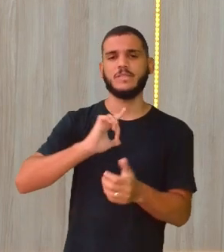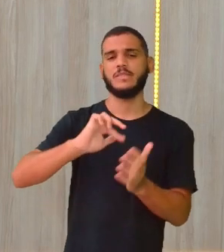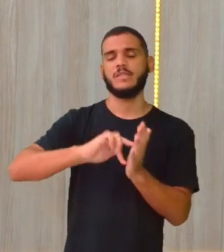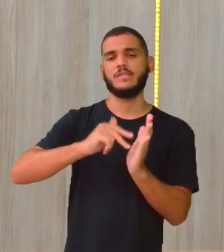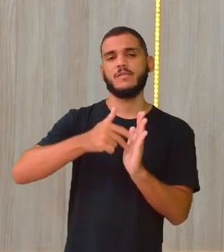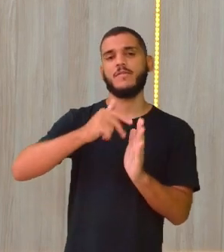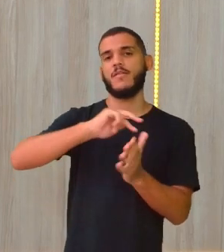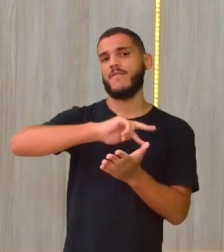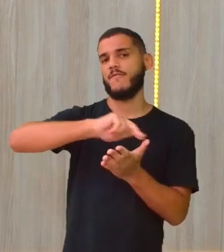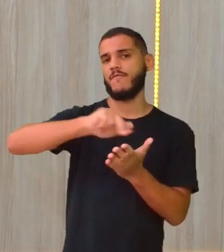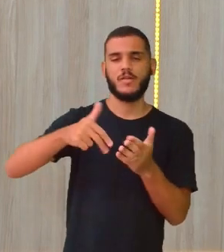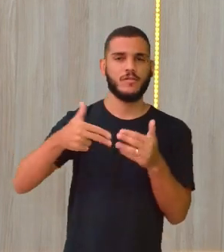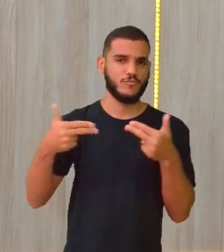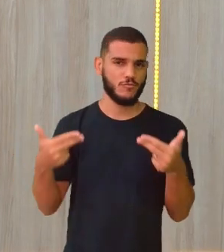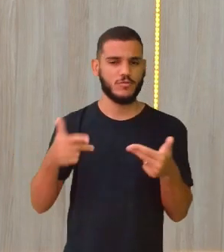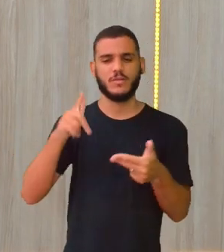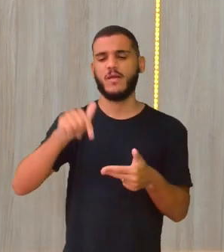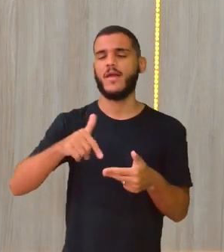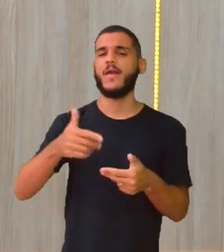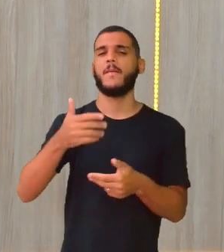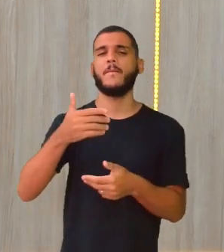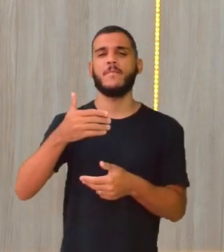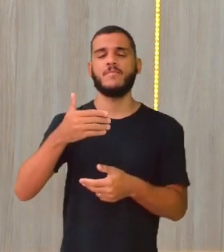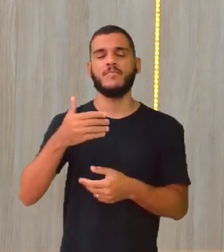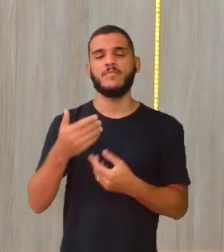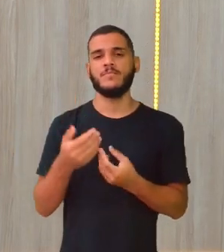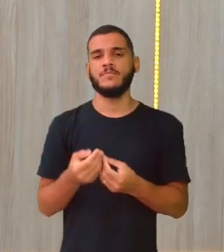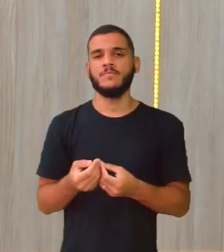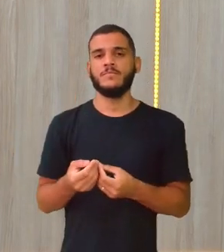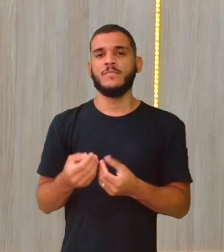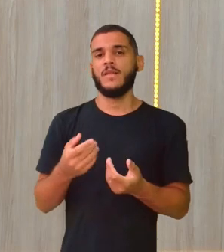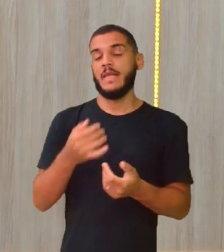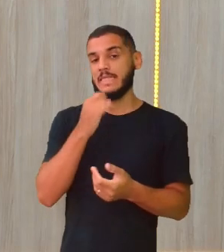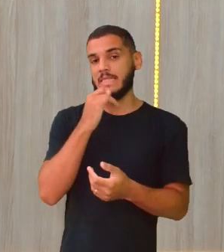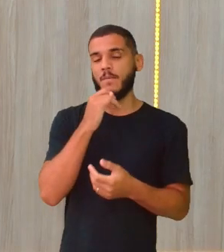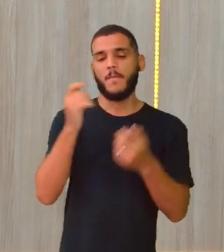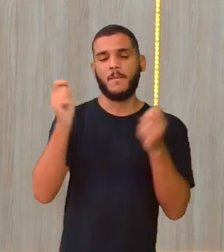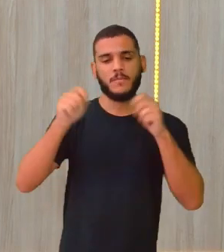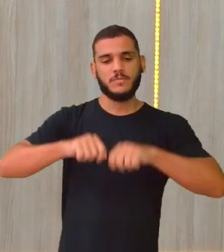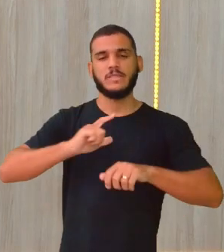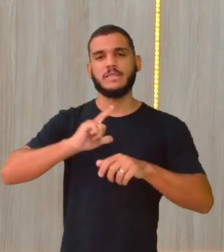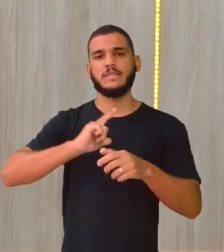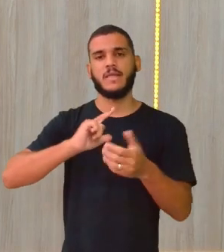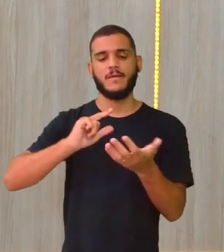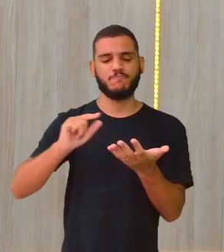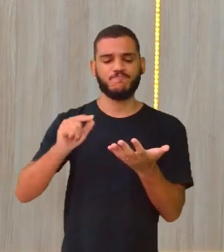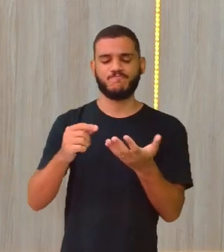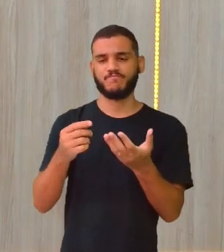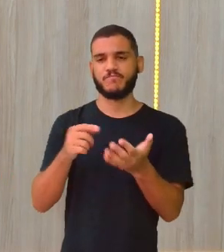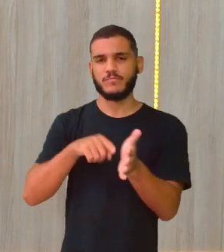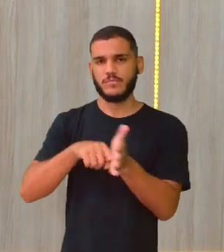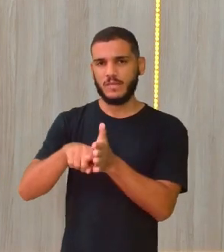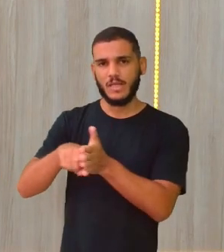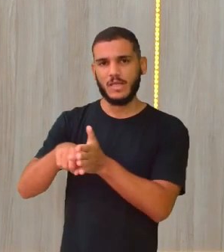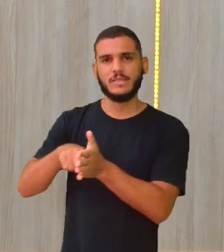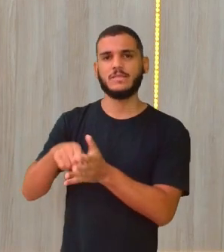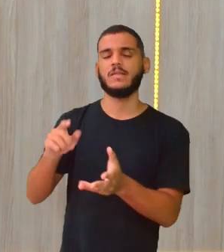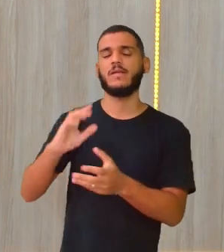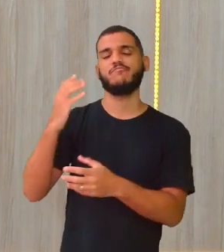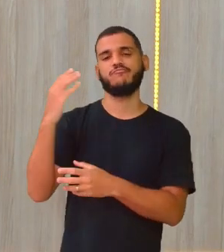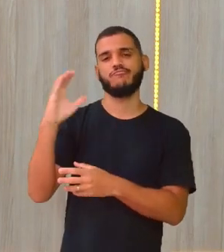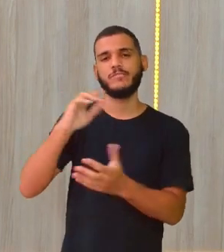dinâmico demais. A gente pode até puxar os pilares da nossa ciência geográfica, mas vocês